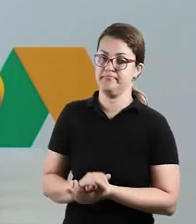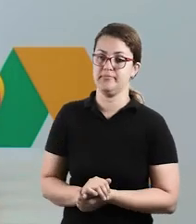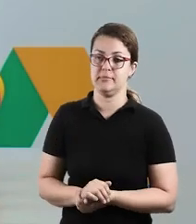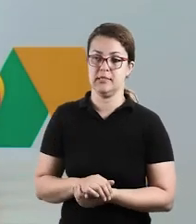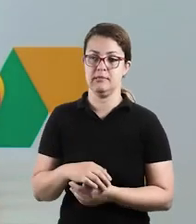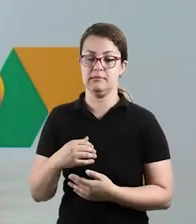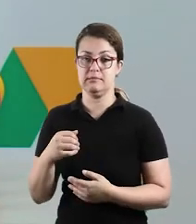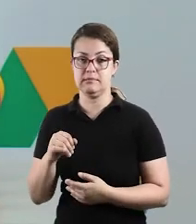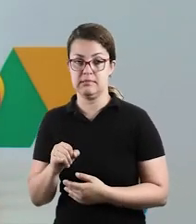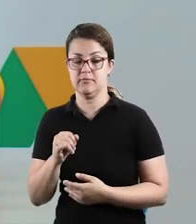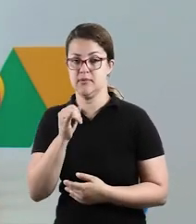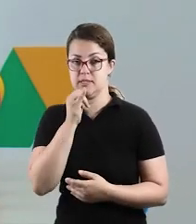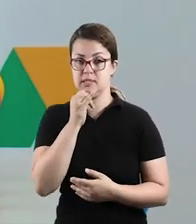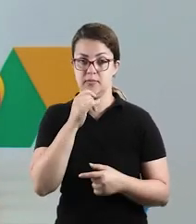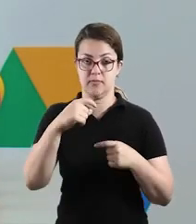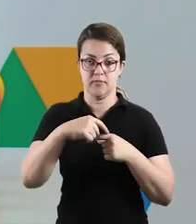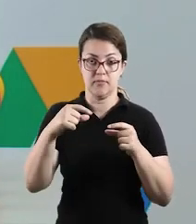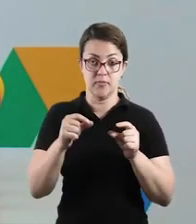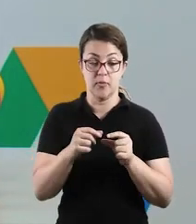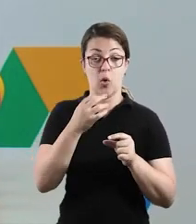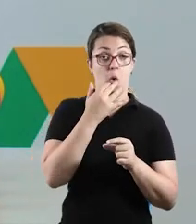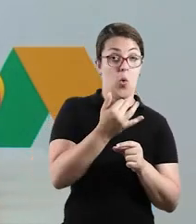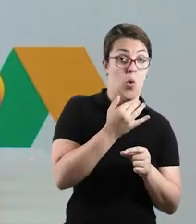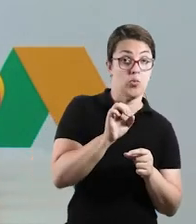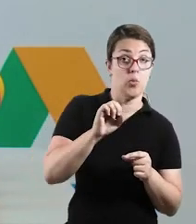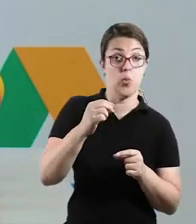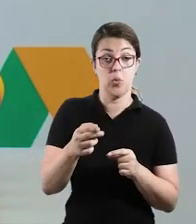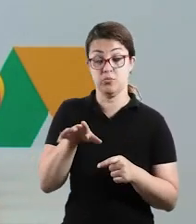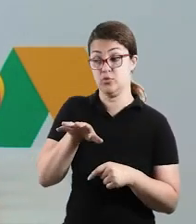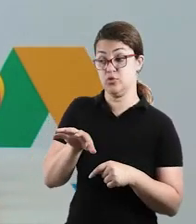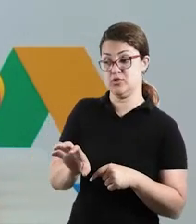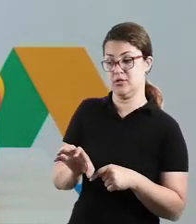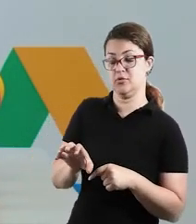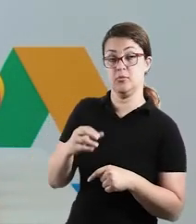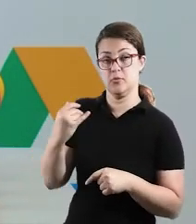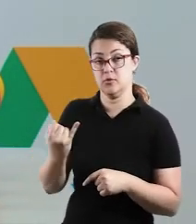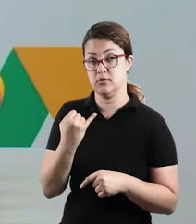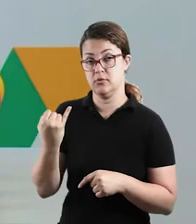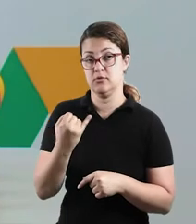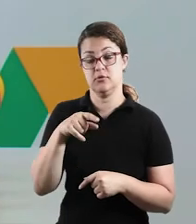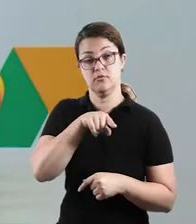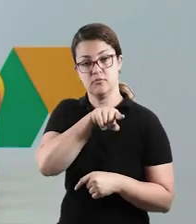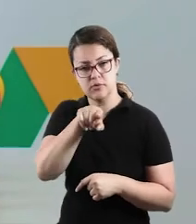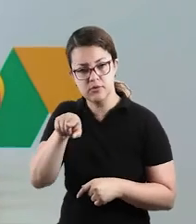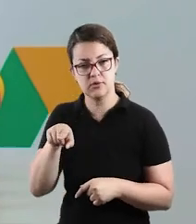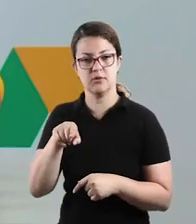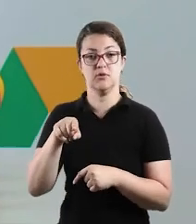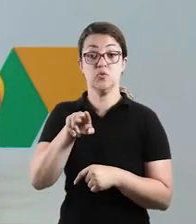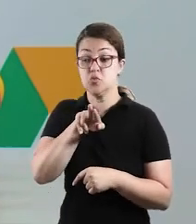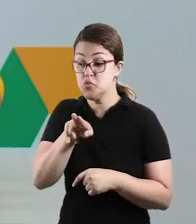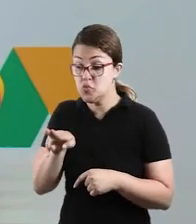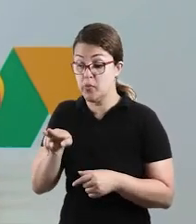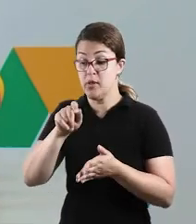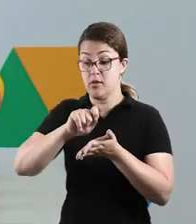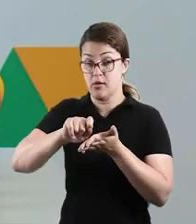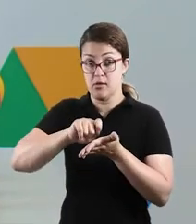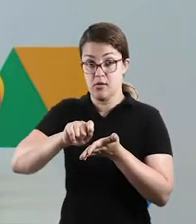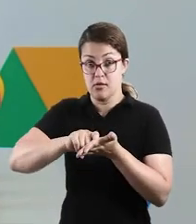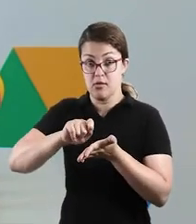tá bom? Então, independente se nós vamos fazer o quebra-cabeça por cores ou por formatos, o importante é que vocês escrevam os